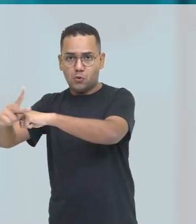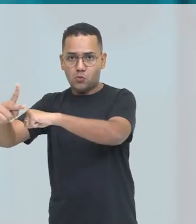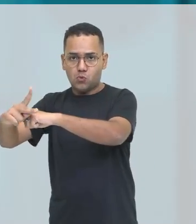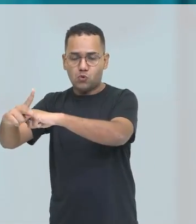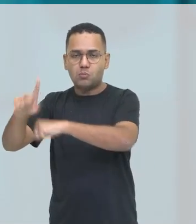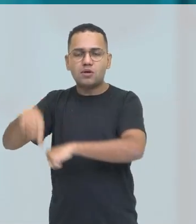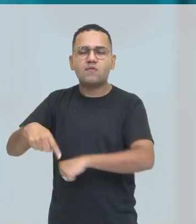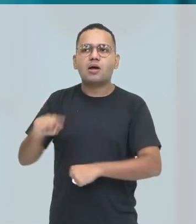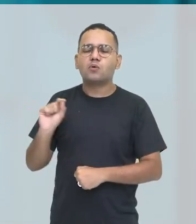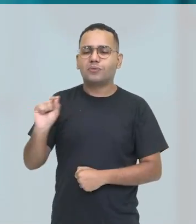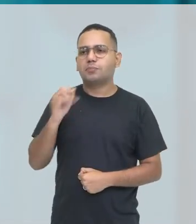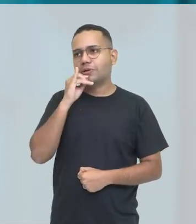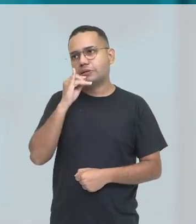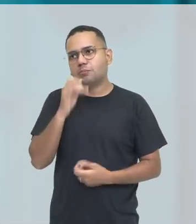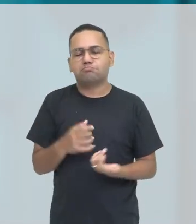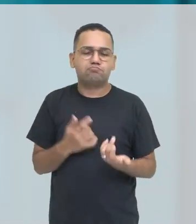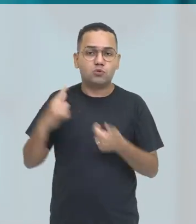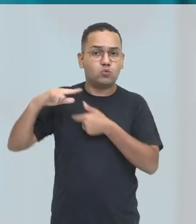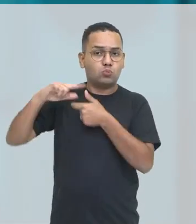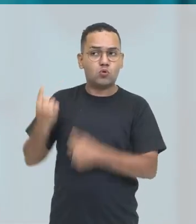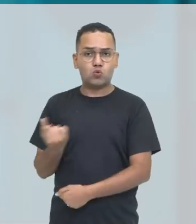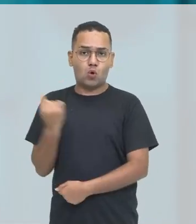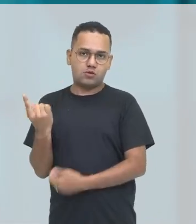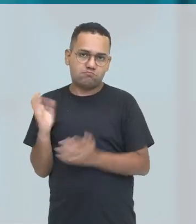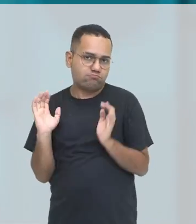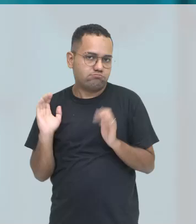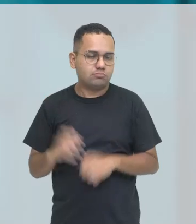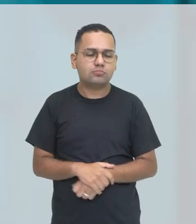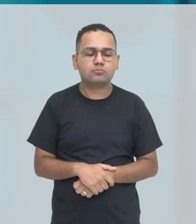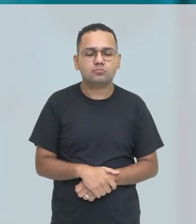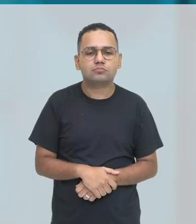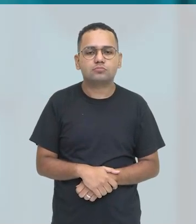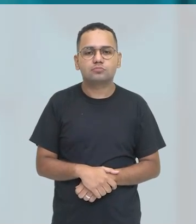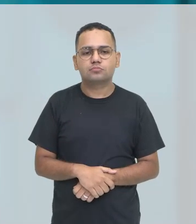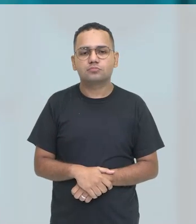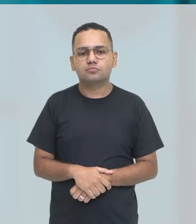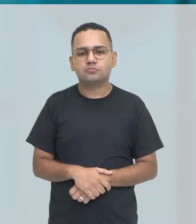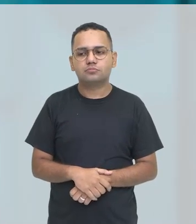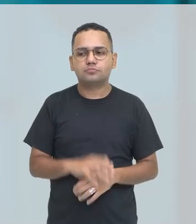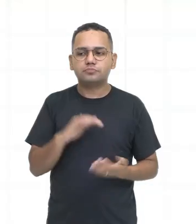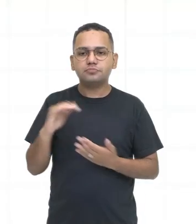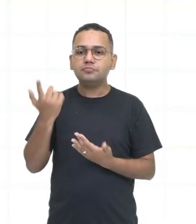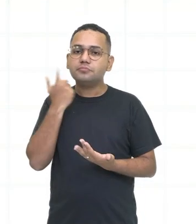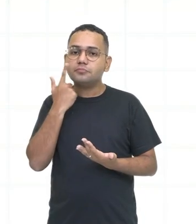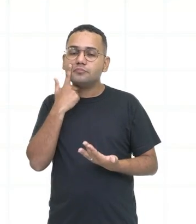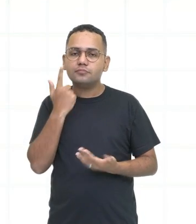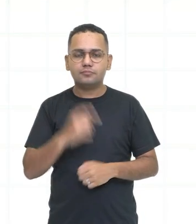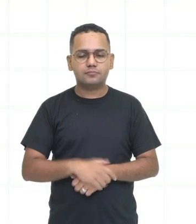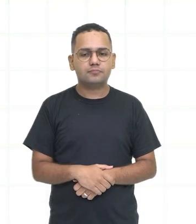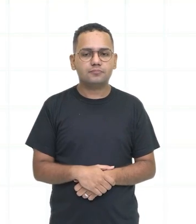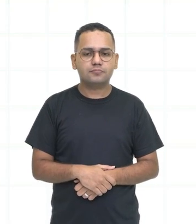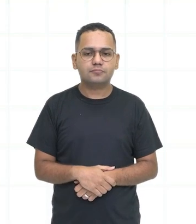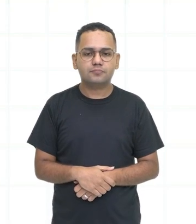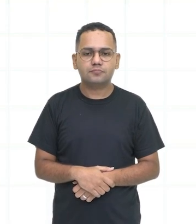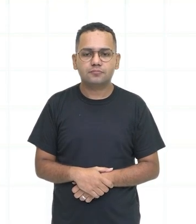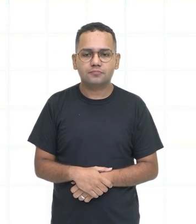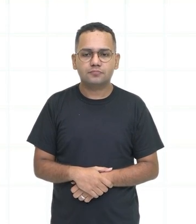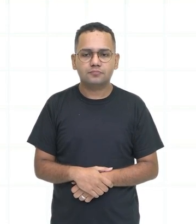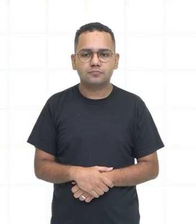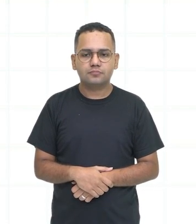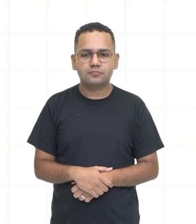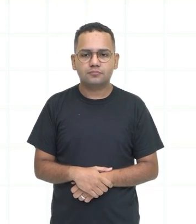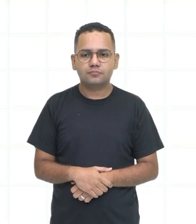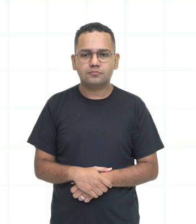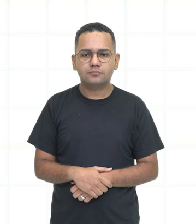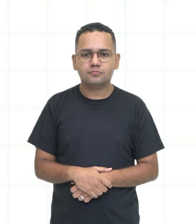completamente sozinho ou completamente sozinha, tá certo? Vamos analisar agora short dialogue, vamos lá. Olha só, então nós temos